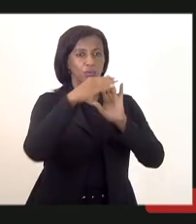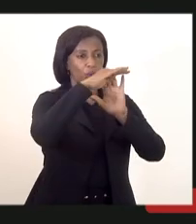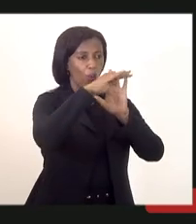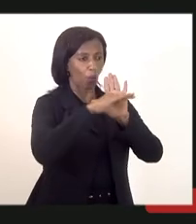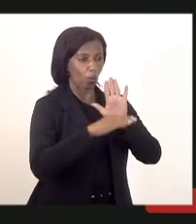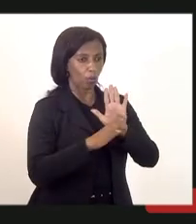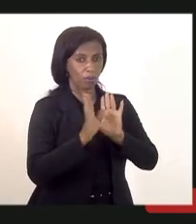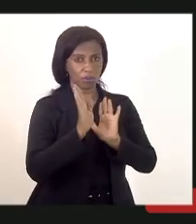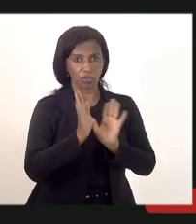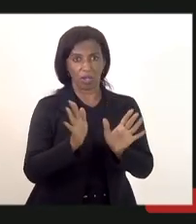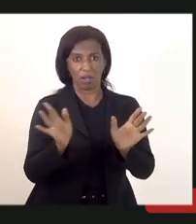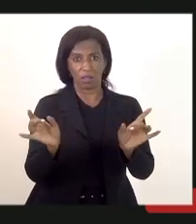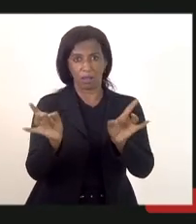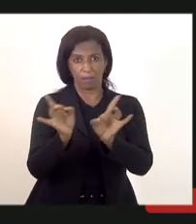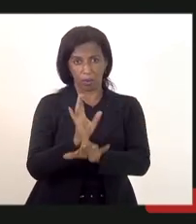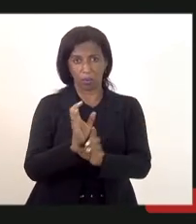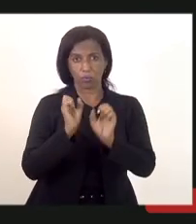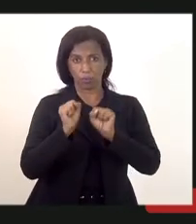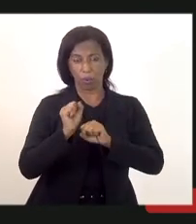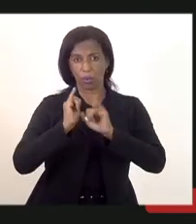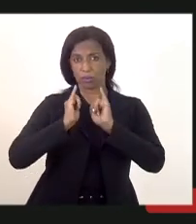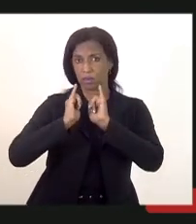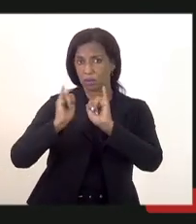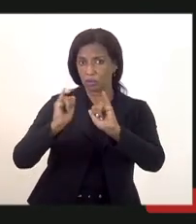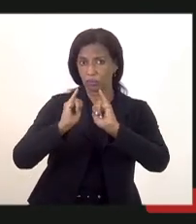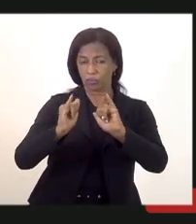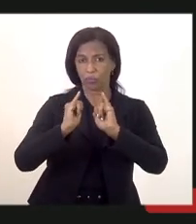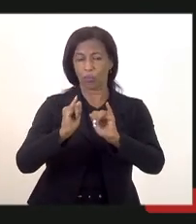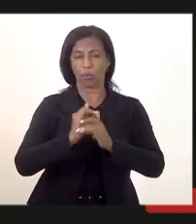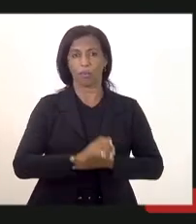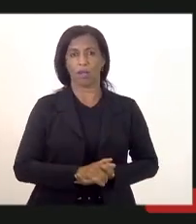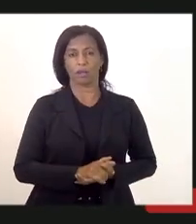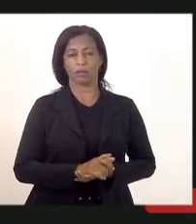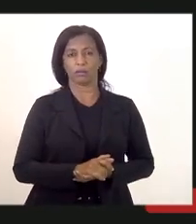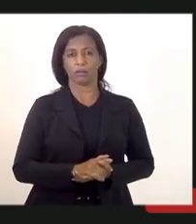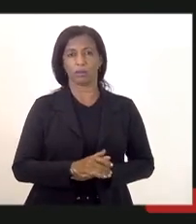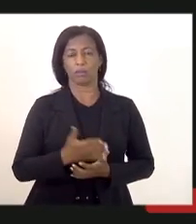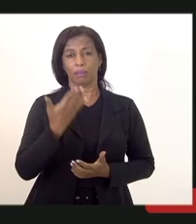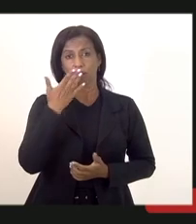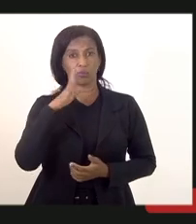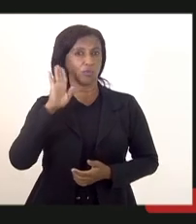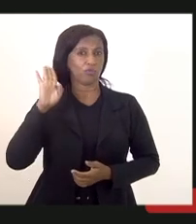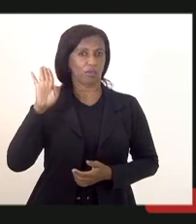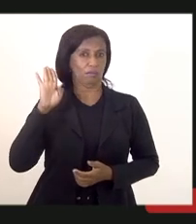e se pode ser passado para os para os candidatos